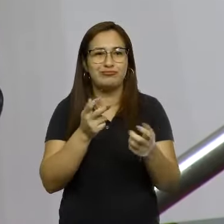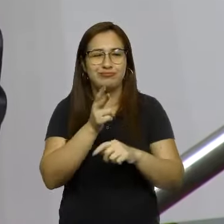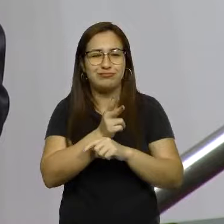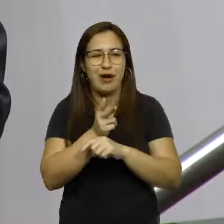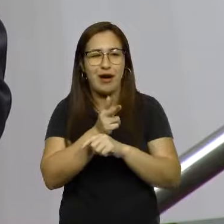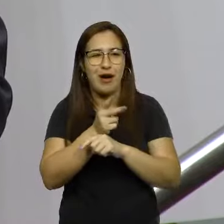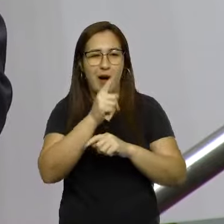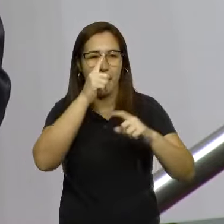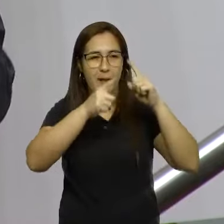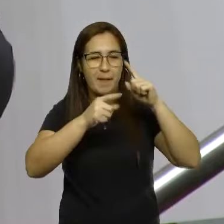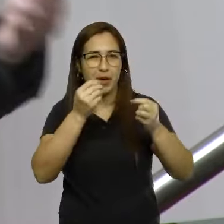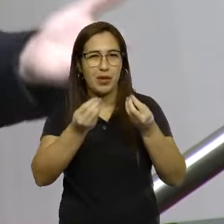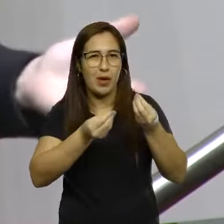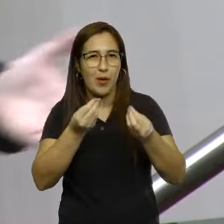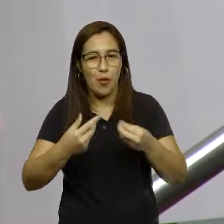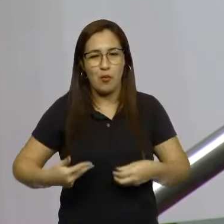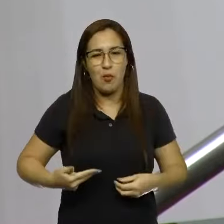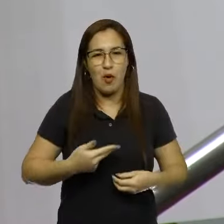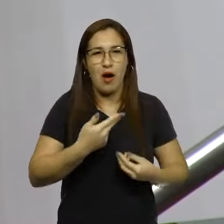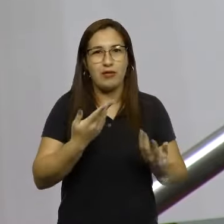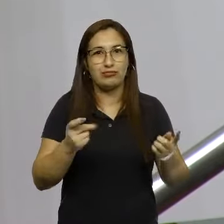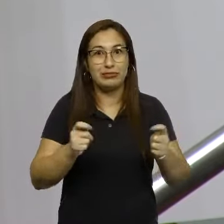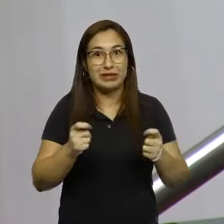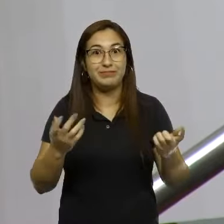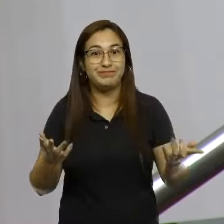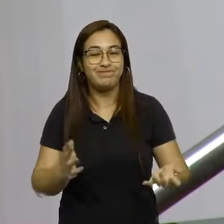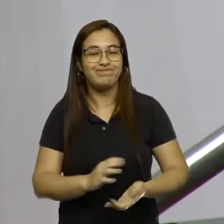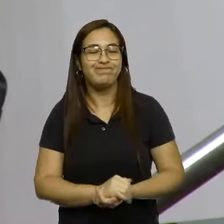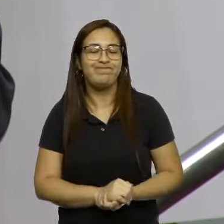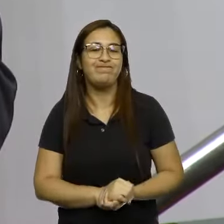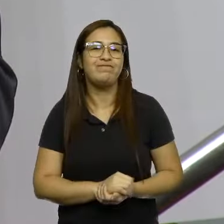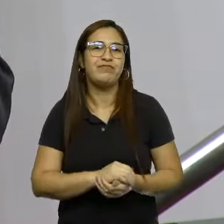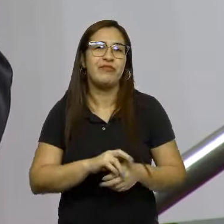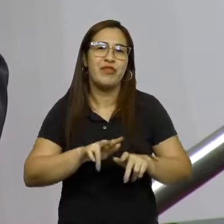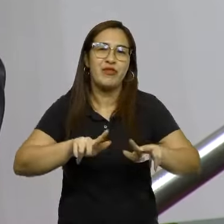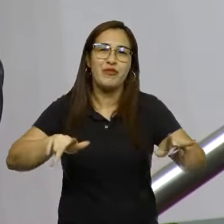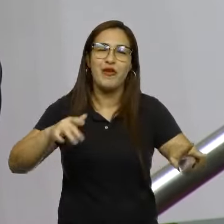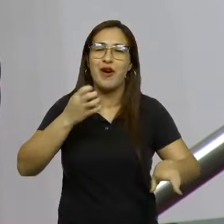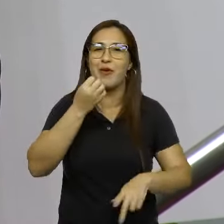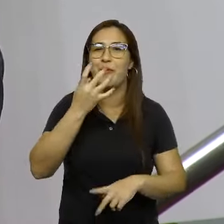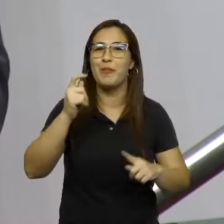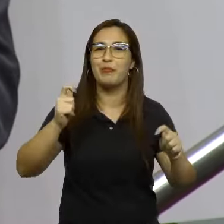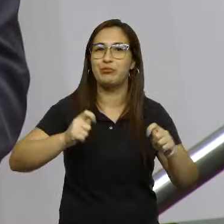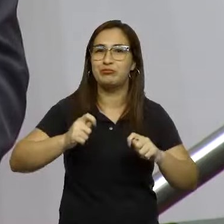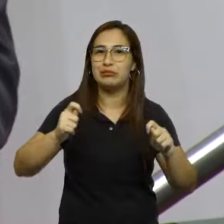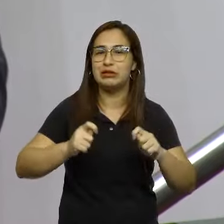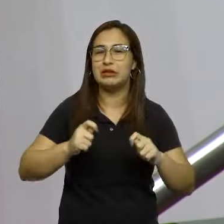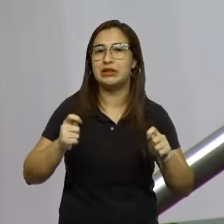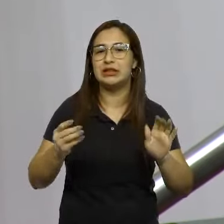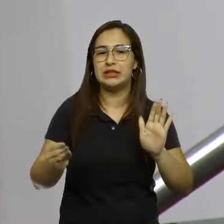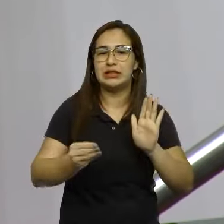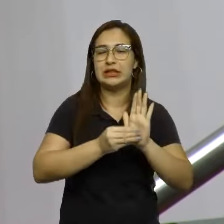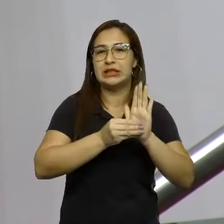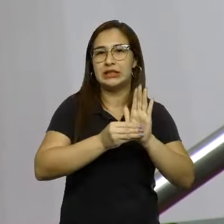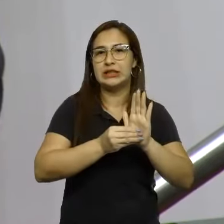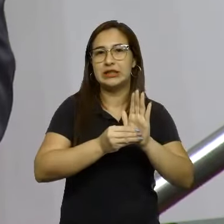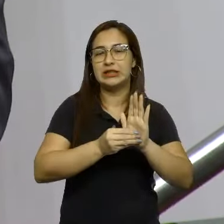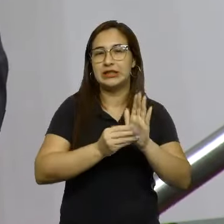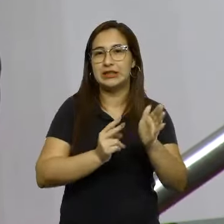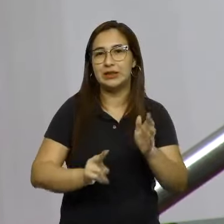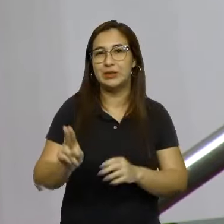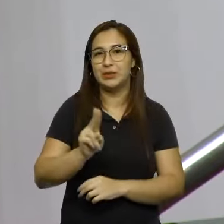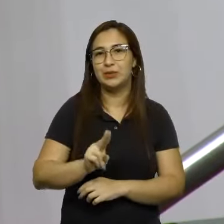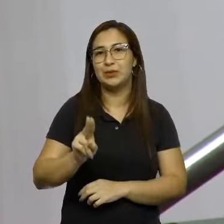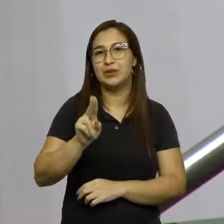algo revolucionário, carros autônomos, então, muitas coisas boas aí que vão surgir com a implantação do 5G. E, nessa